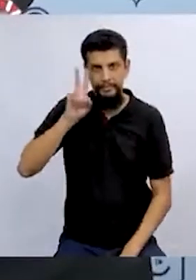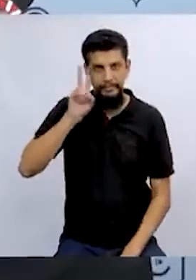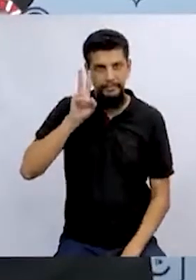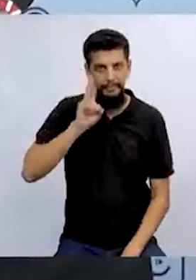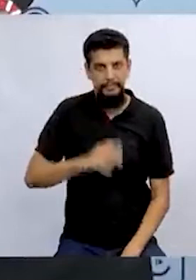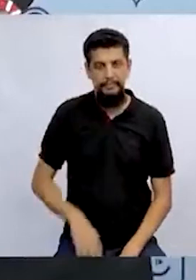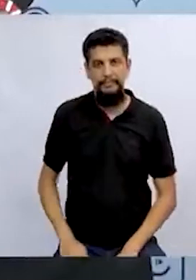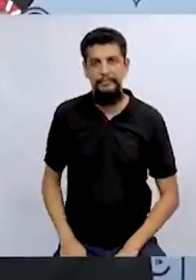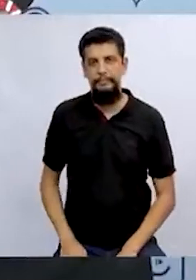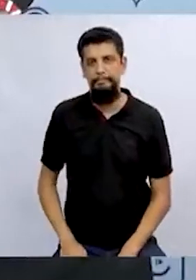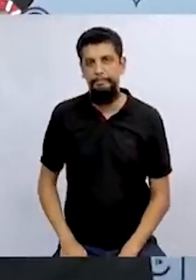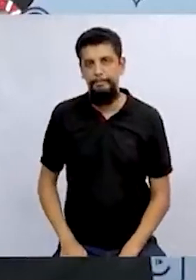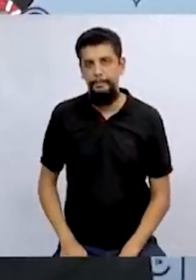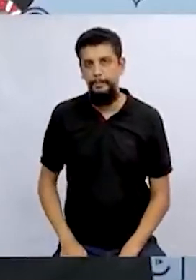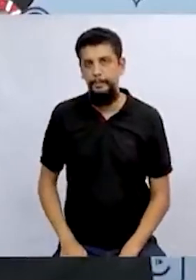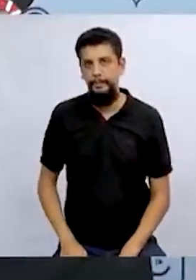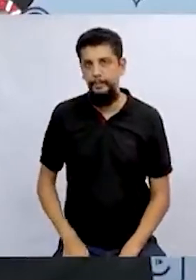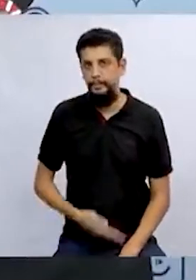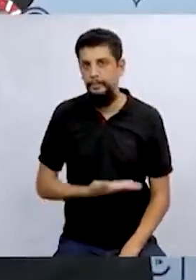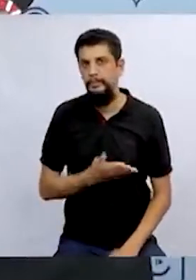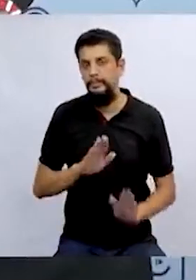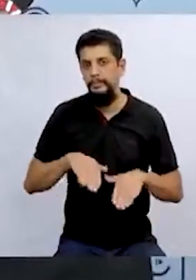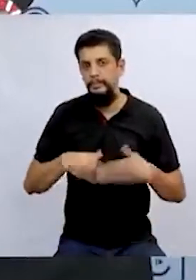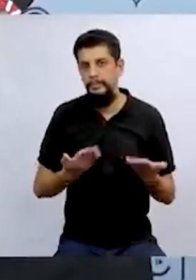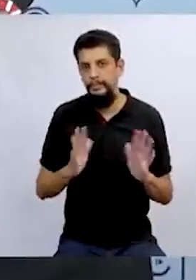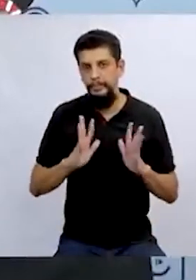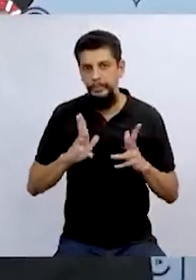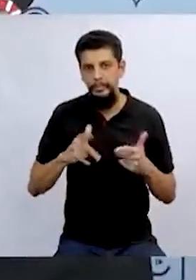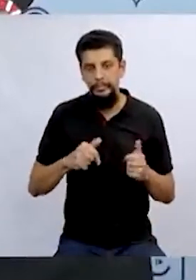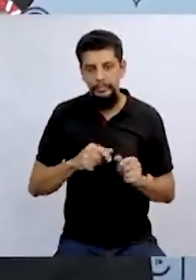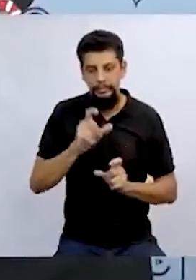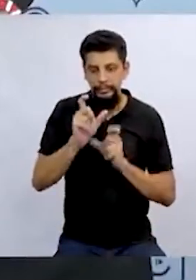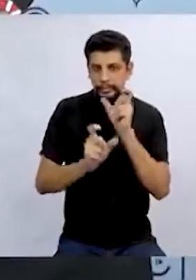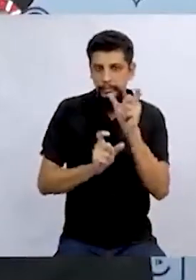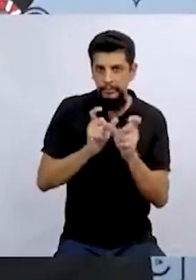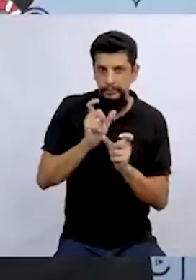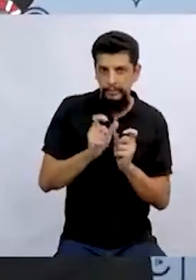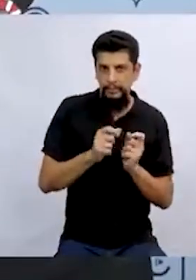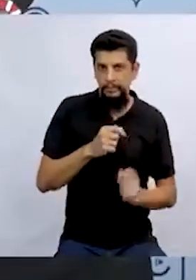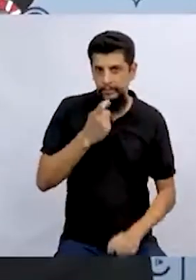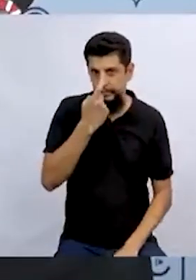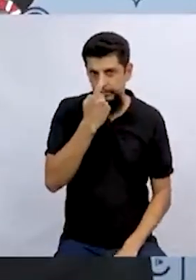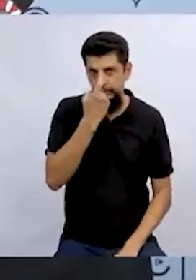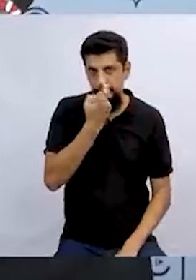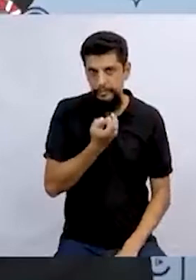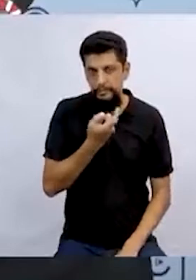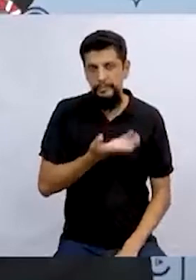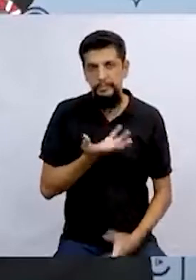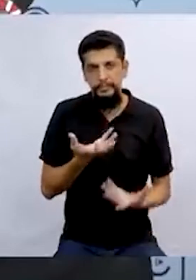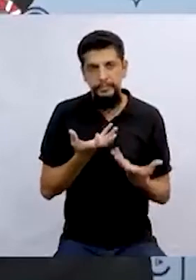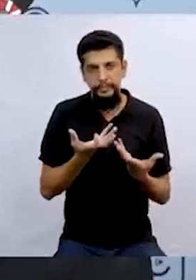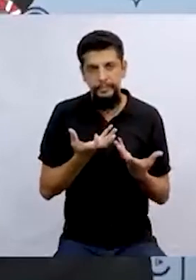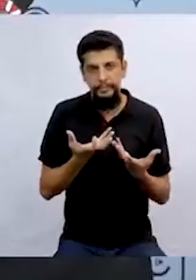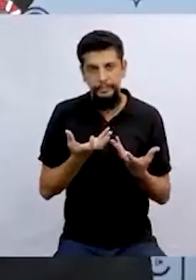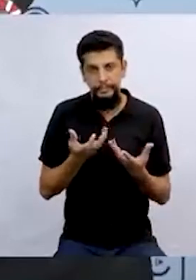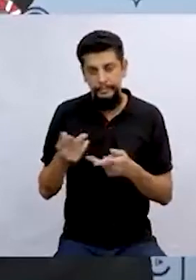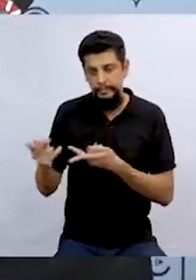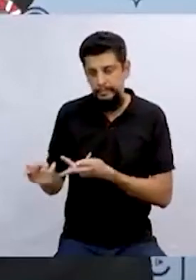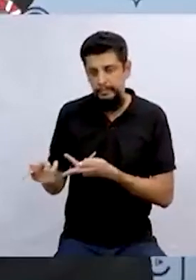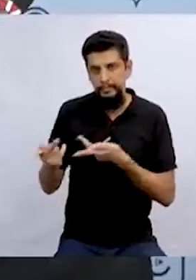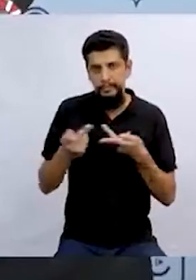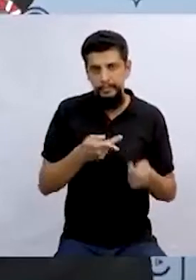ali em muitos momentos, né? E aí todas as representações da bruxa. Então, o que eu quero te